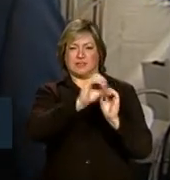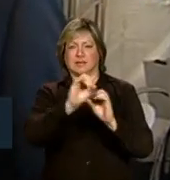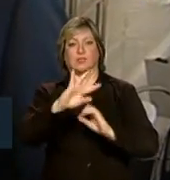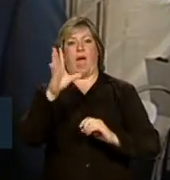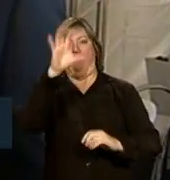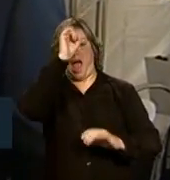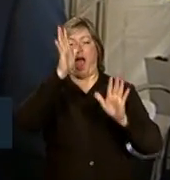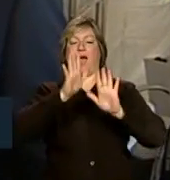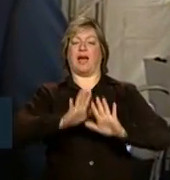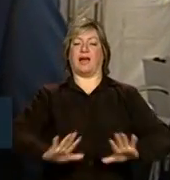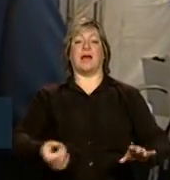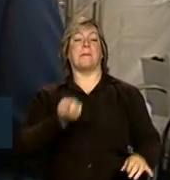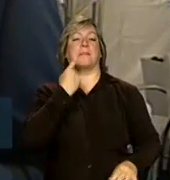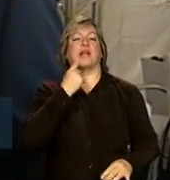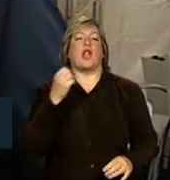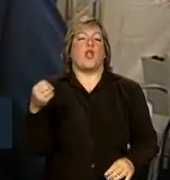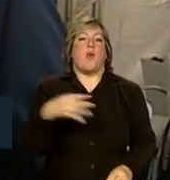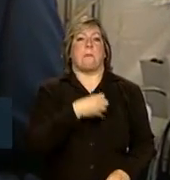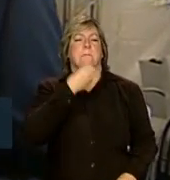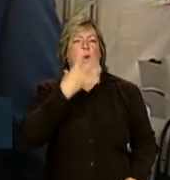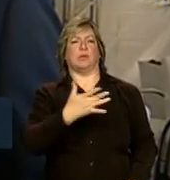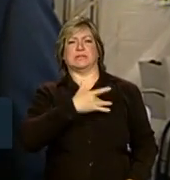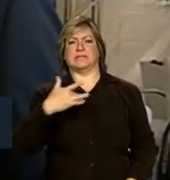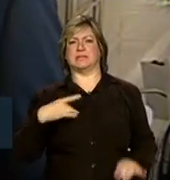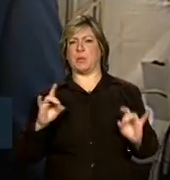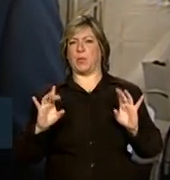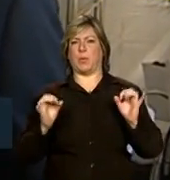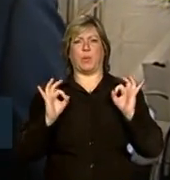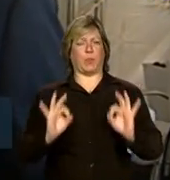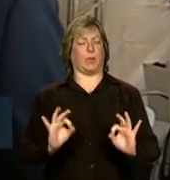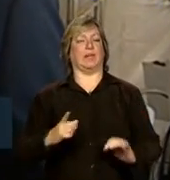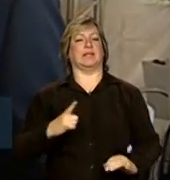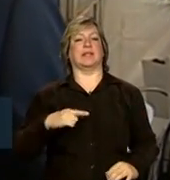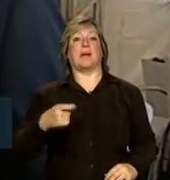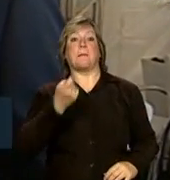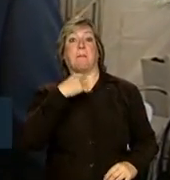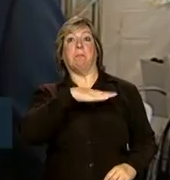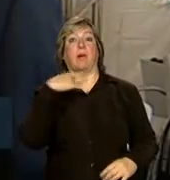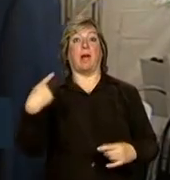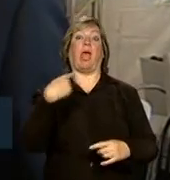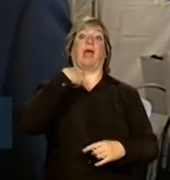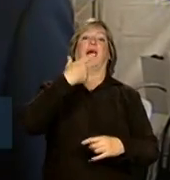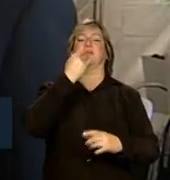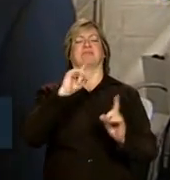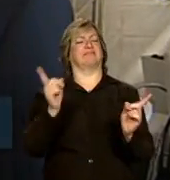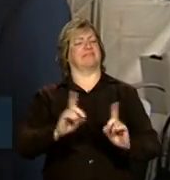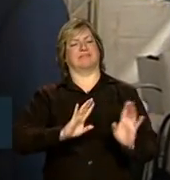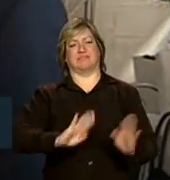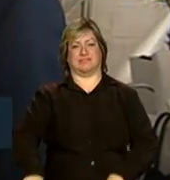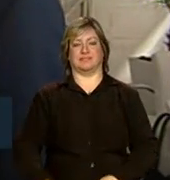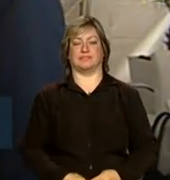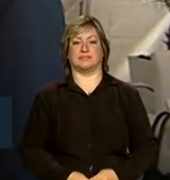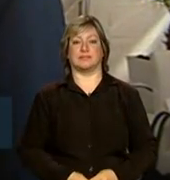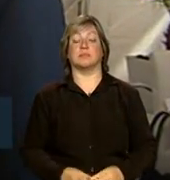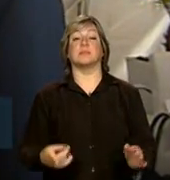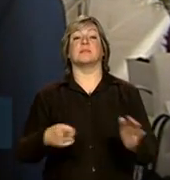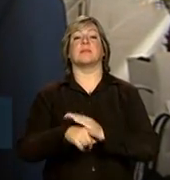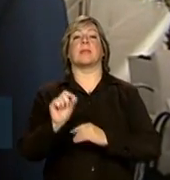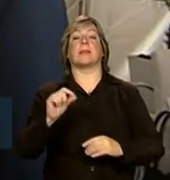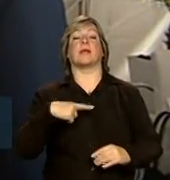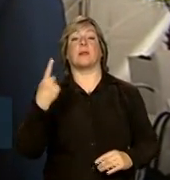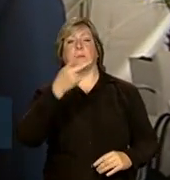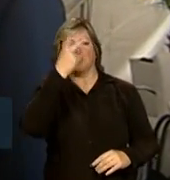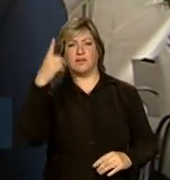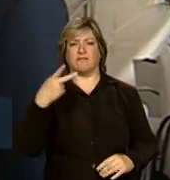tranquilidade a todos. O peixe é fresco, o peixe é bom, o peixe tem qualidade e não existe esse negócio de morrer com espinho de peixe. Outra questão é que as pessoas falam que, às vezes, o